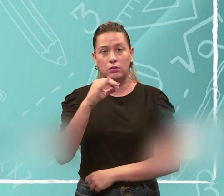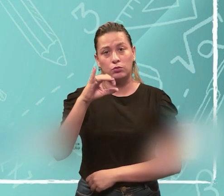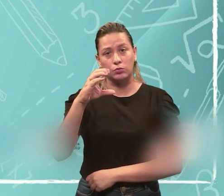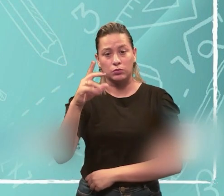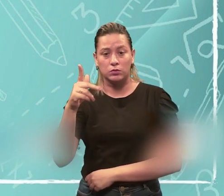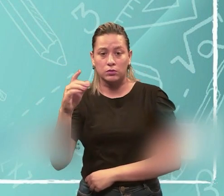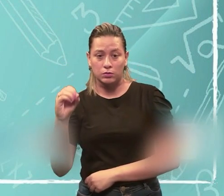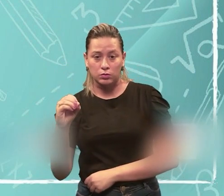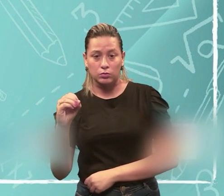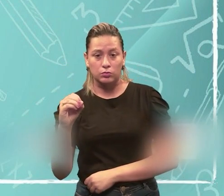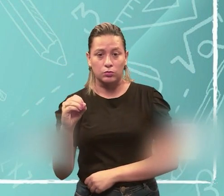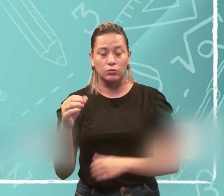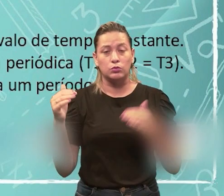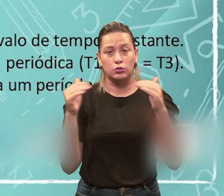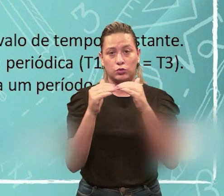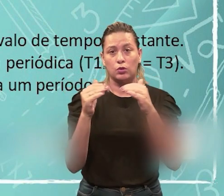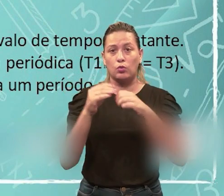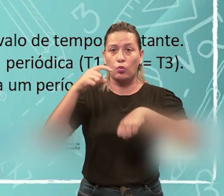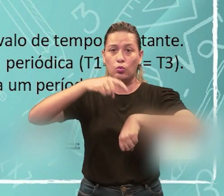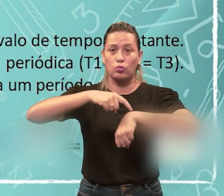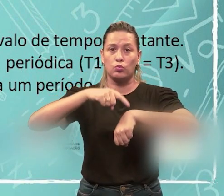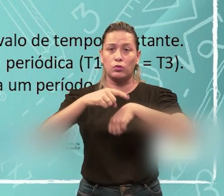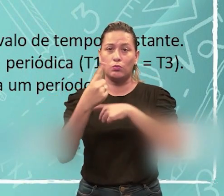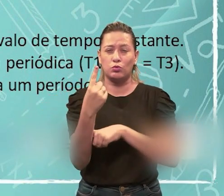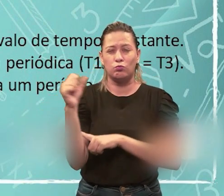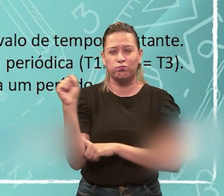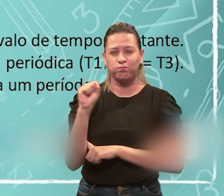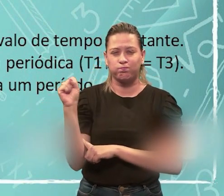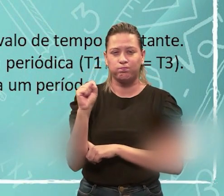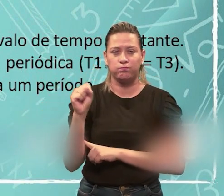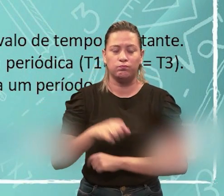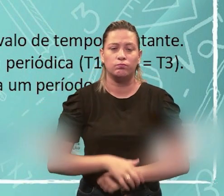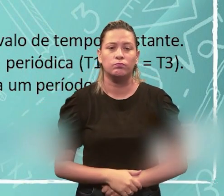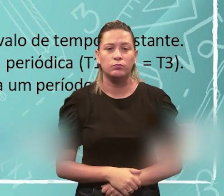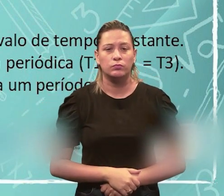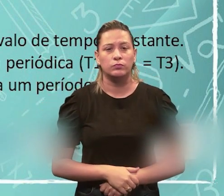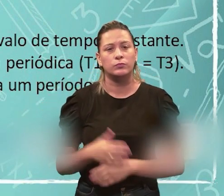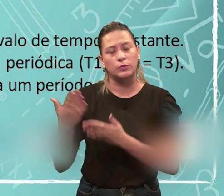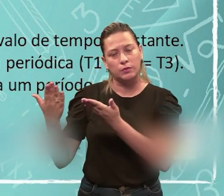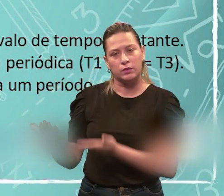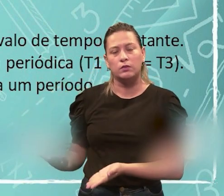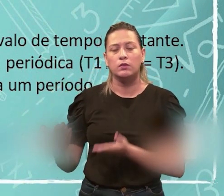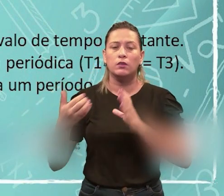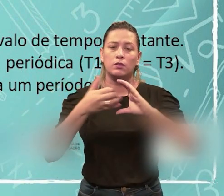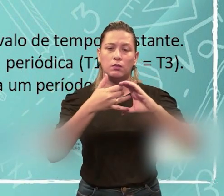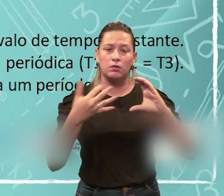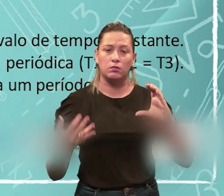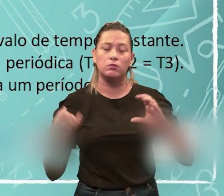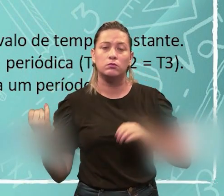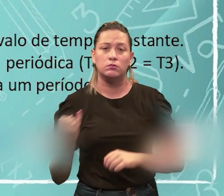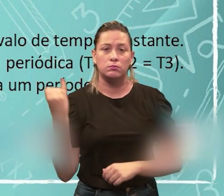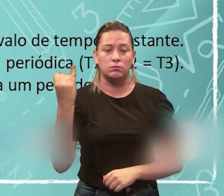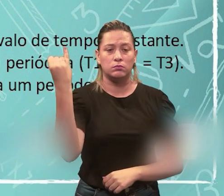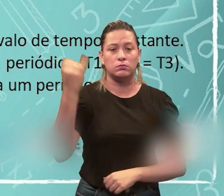tempo de um segundo, tá? Características importantes dos sinais senoidais também, eu trouxe aqui também